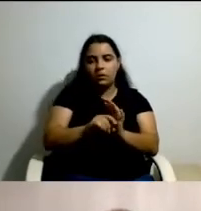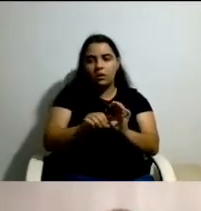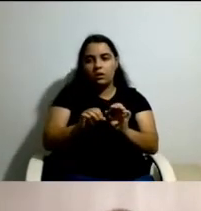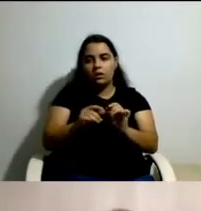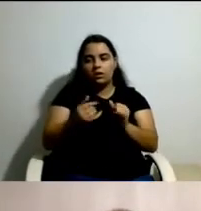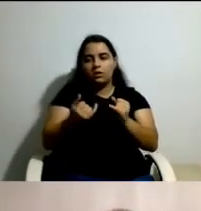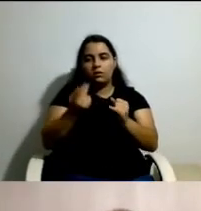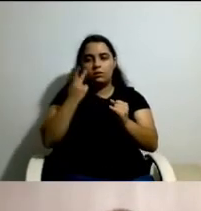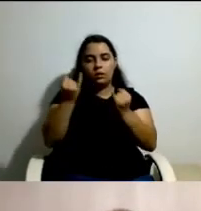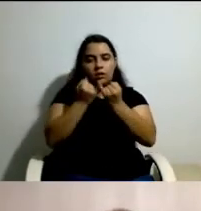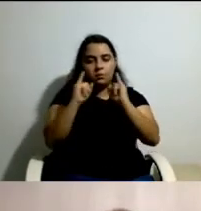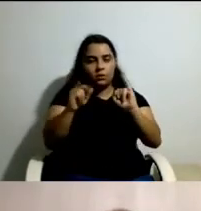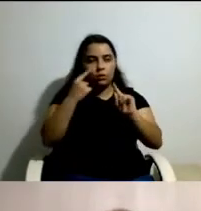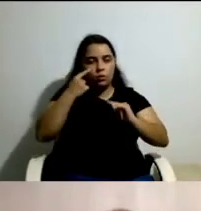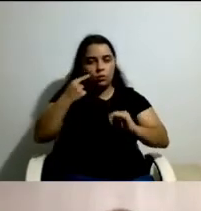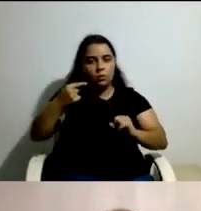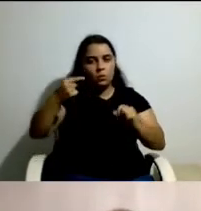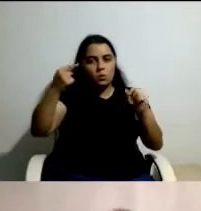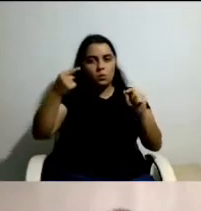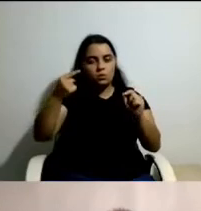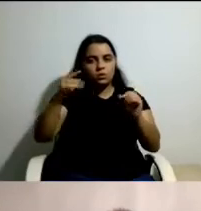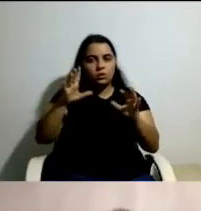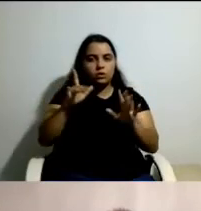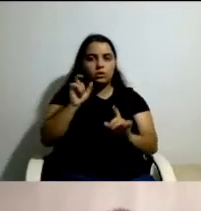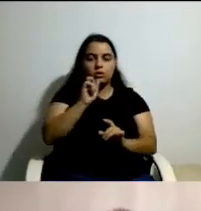destas fragilidades.